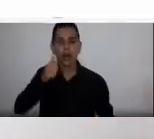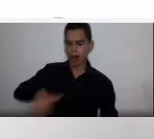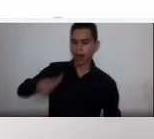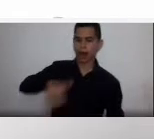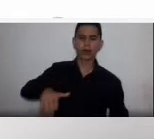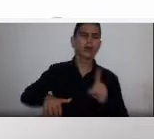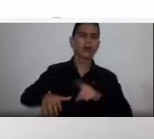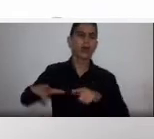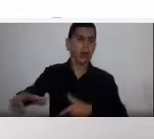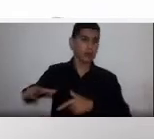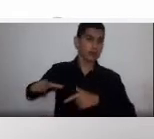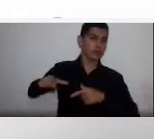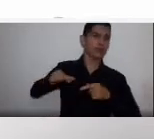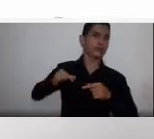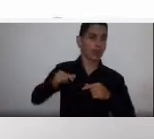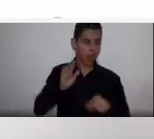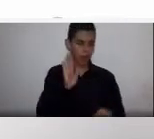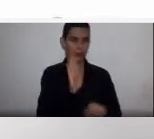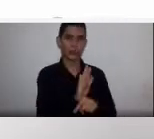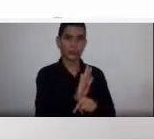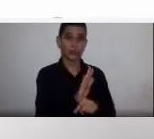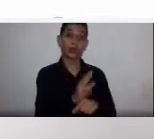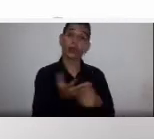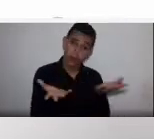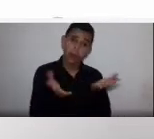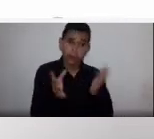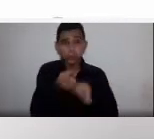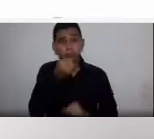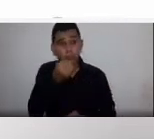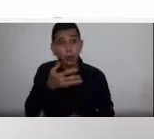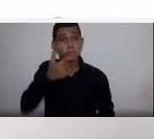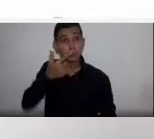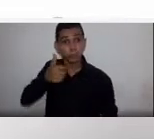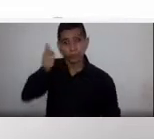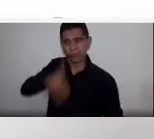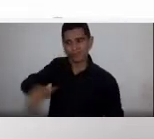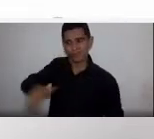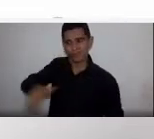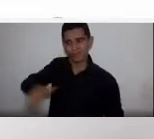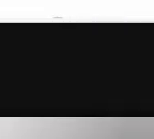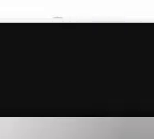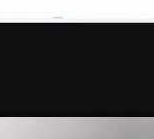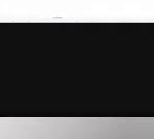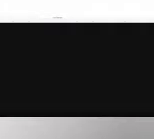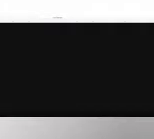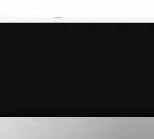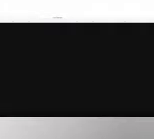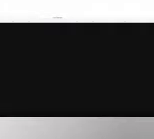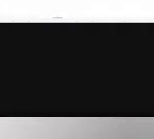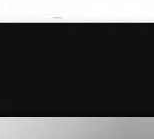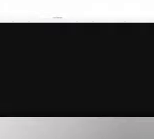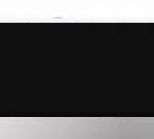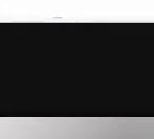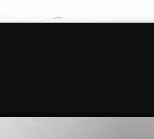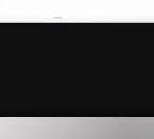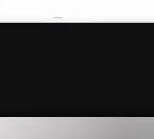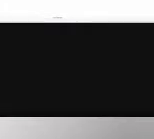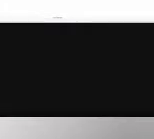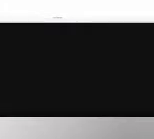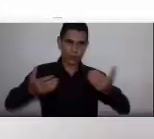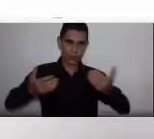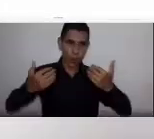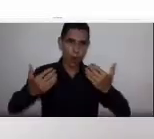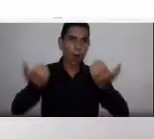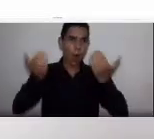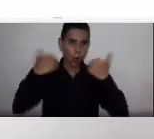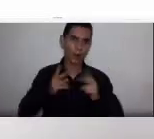durante a cirurgia implica numa boa interação entre cirurgião e anestesista. O cirurgião tem que,